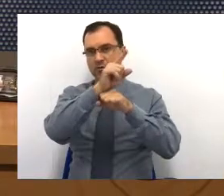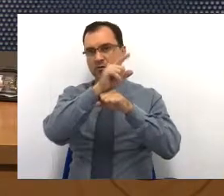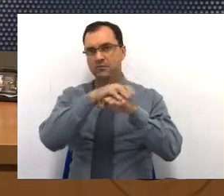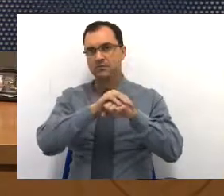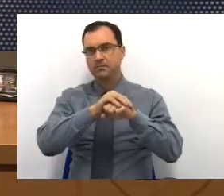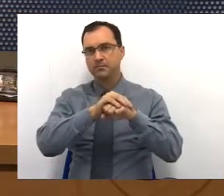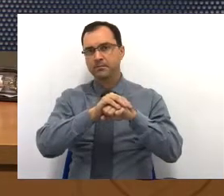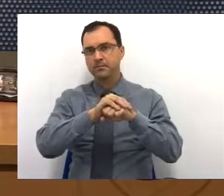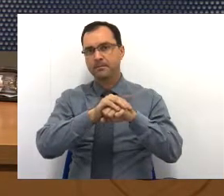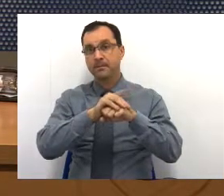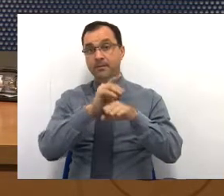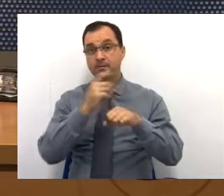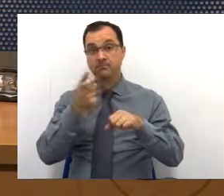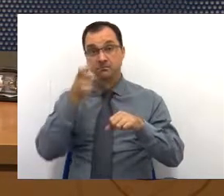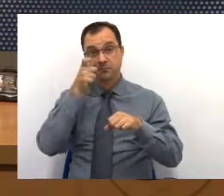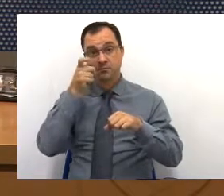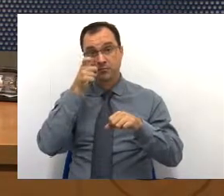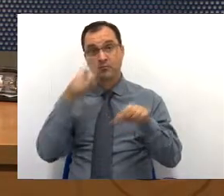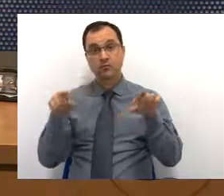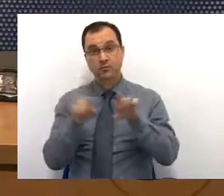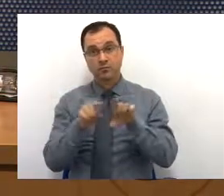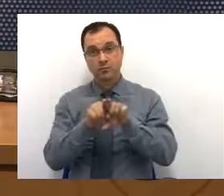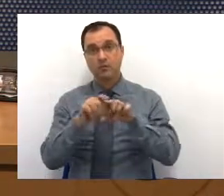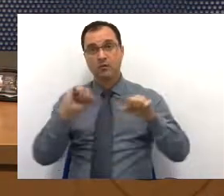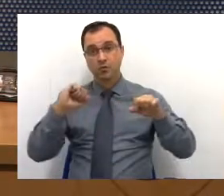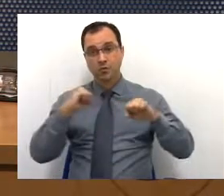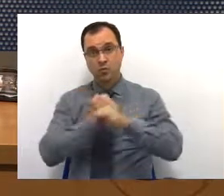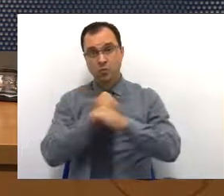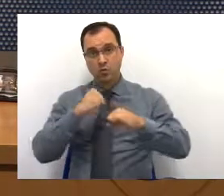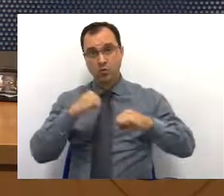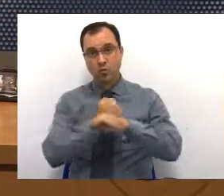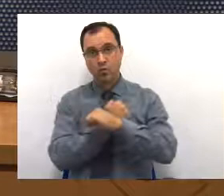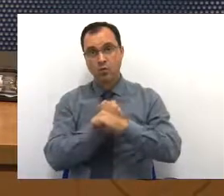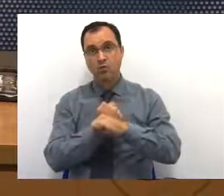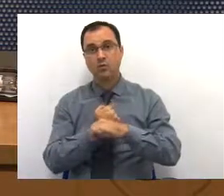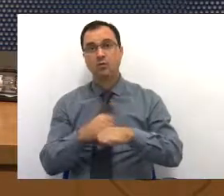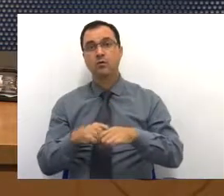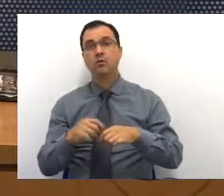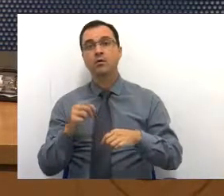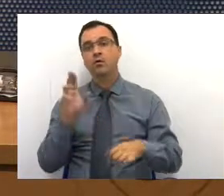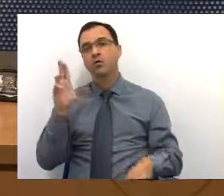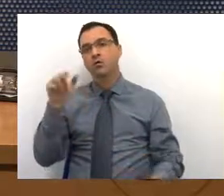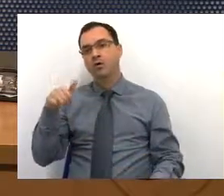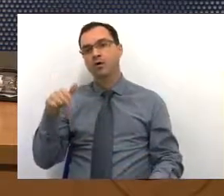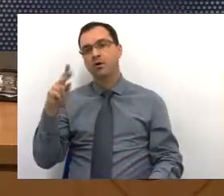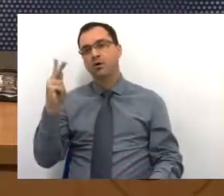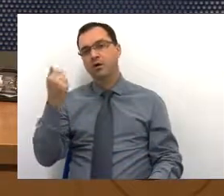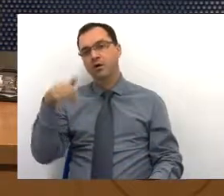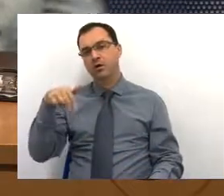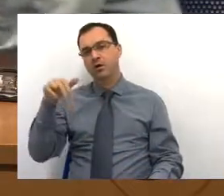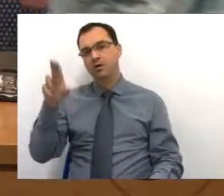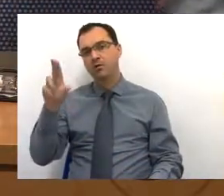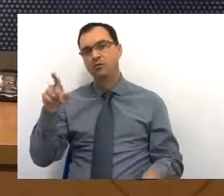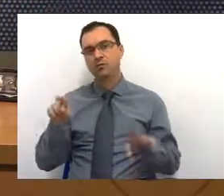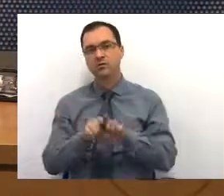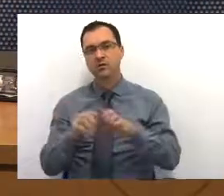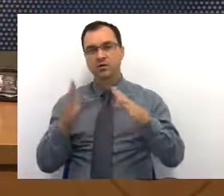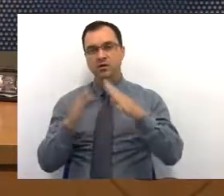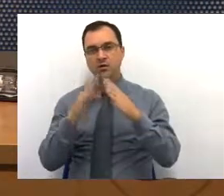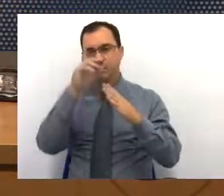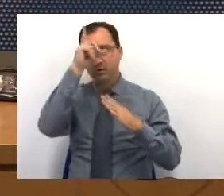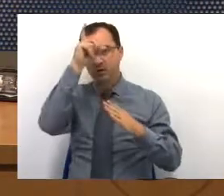Está previsto também obras no HMU e no Hospital da